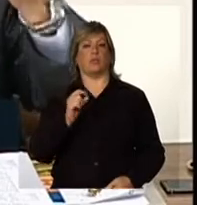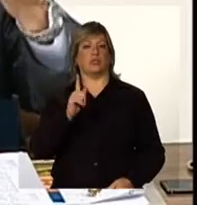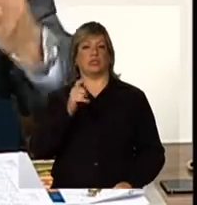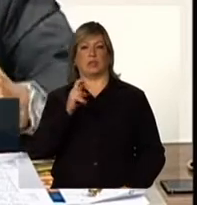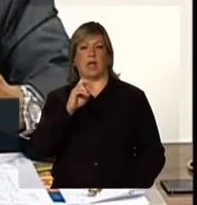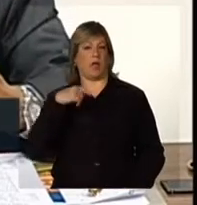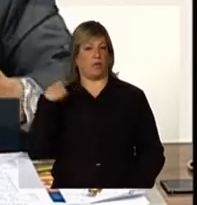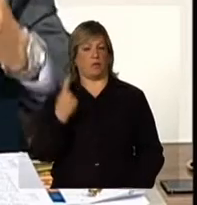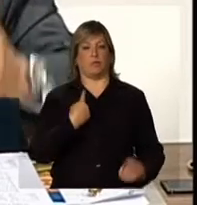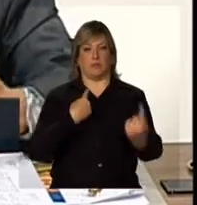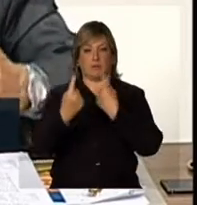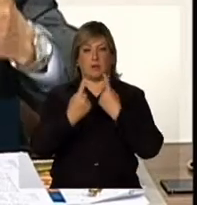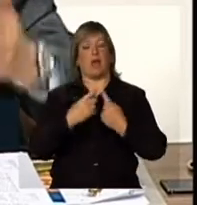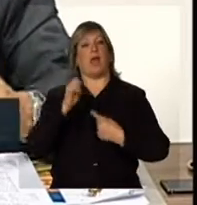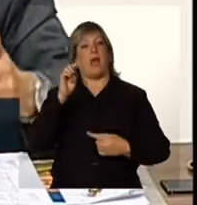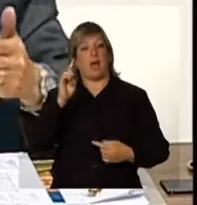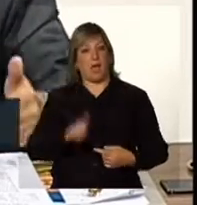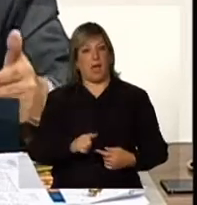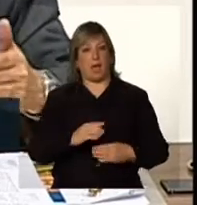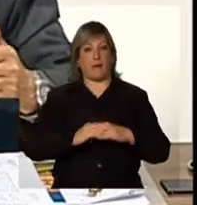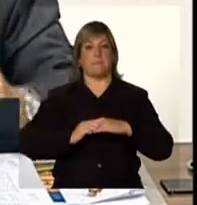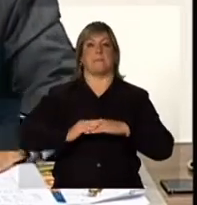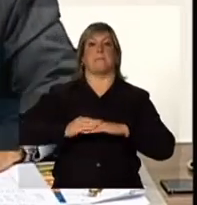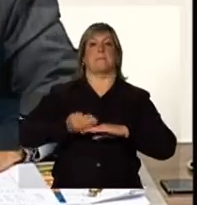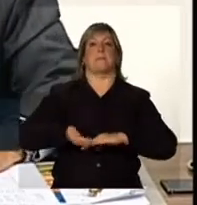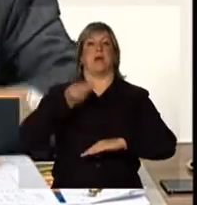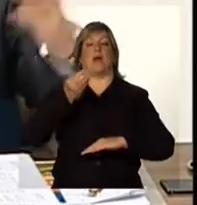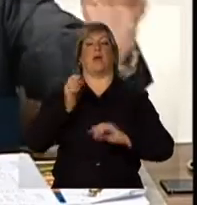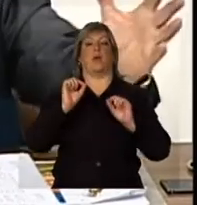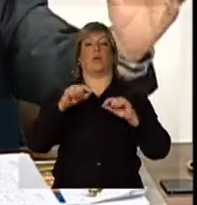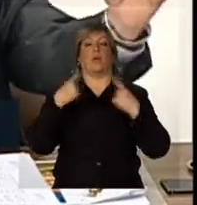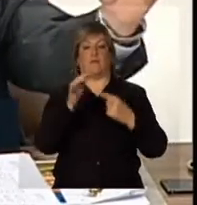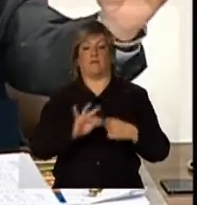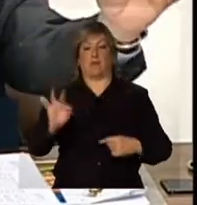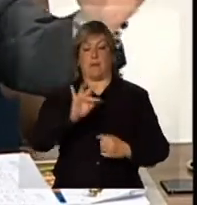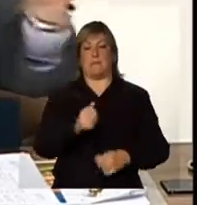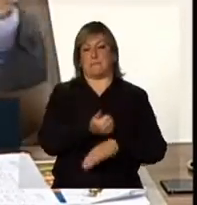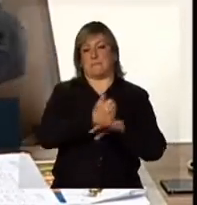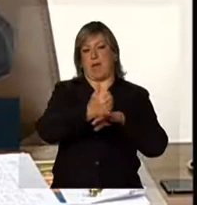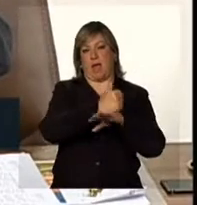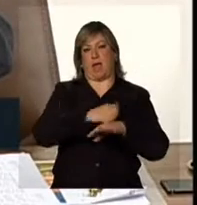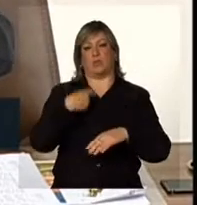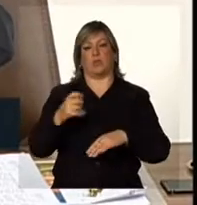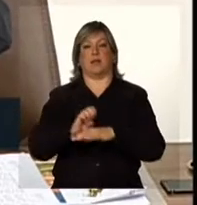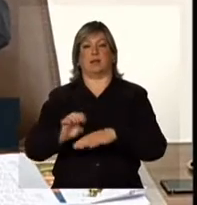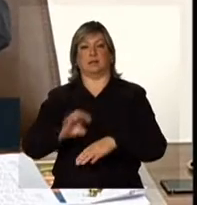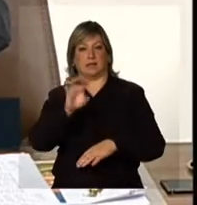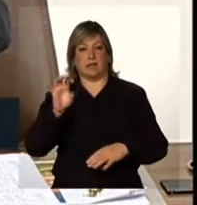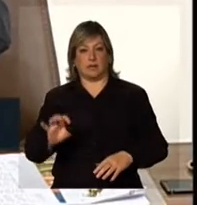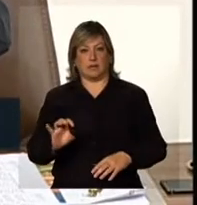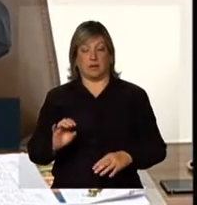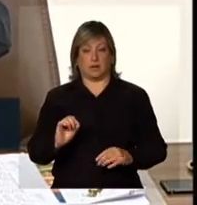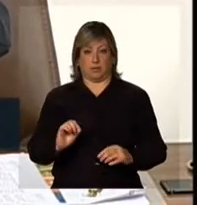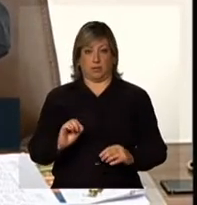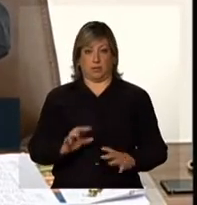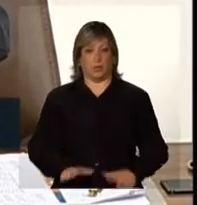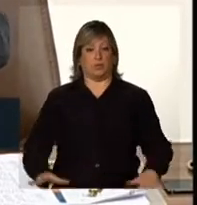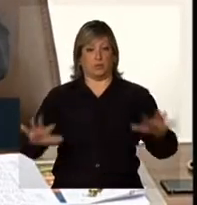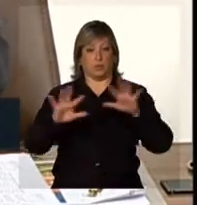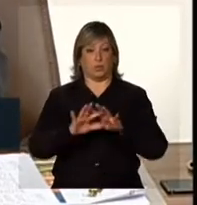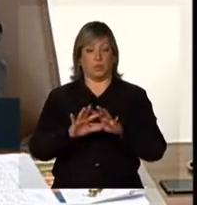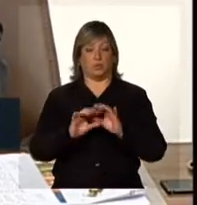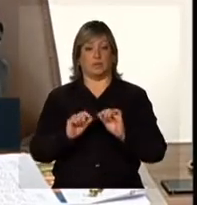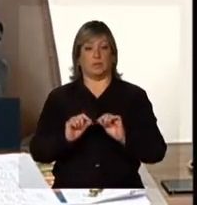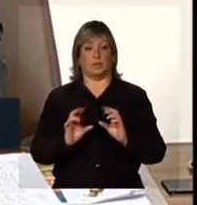rodovias federais é superior ao das rodovias estaduais. Ou seja, no resultado global, o